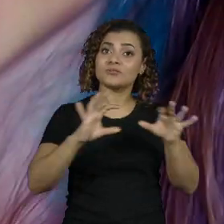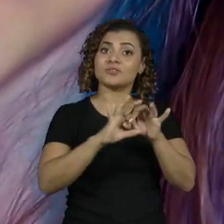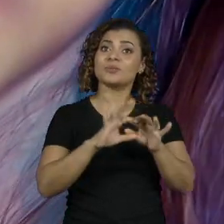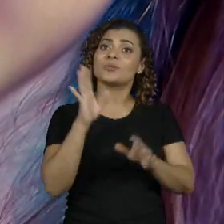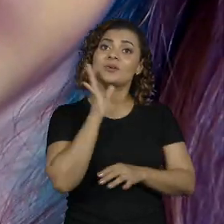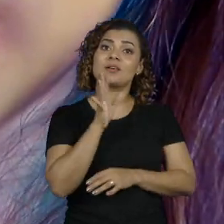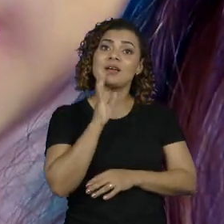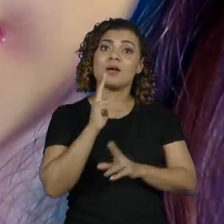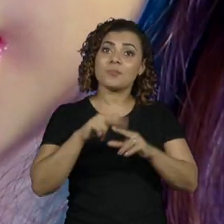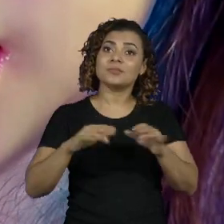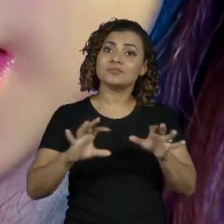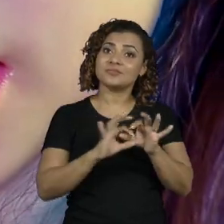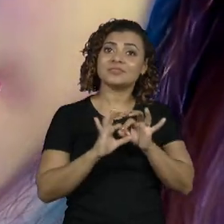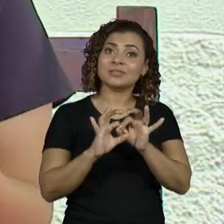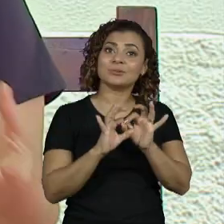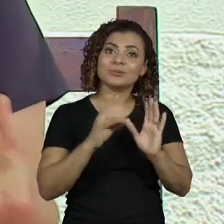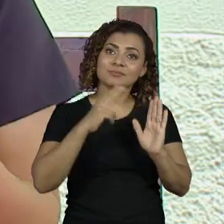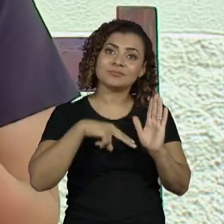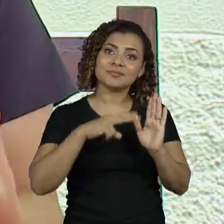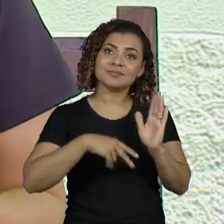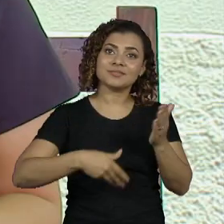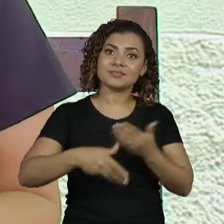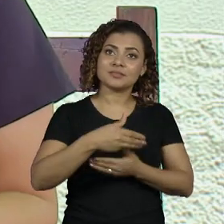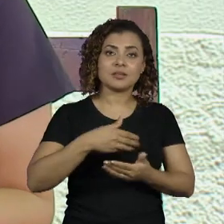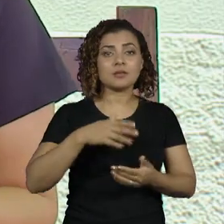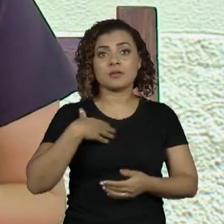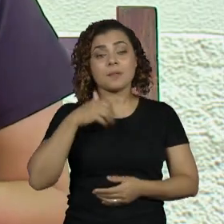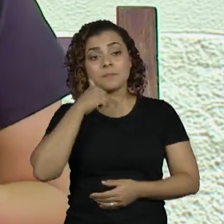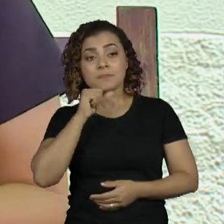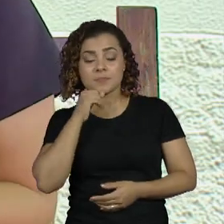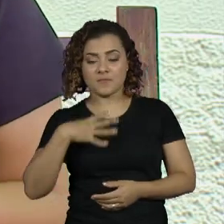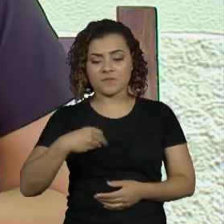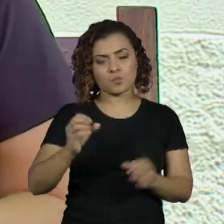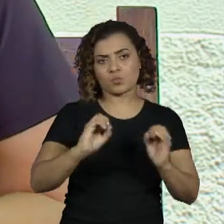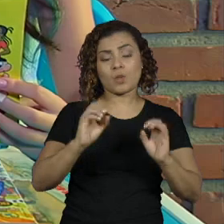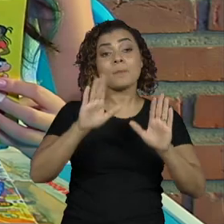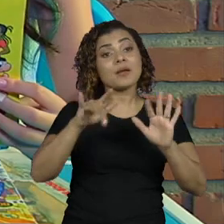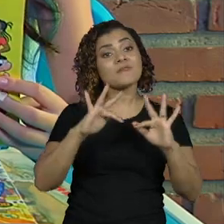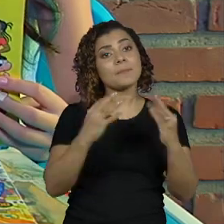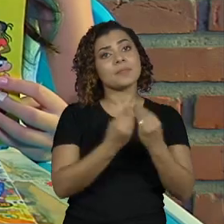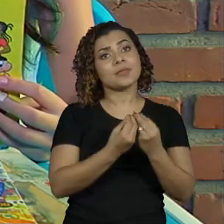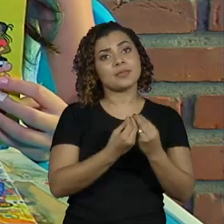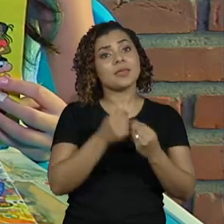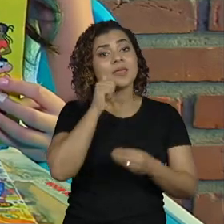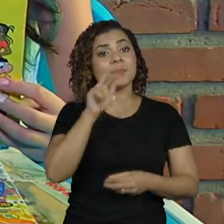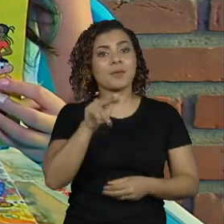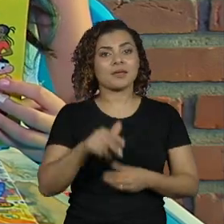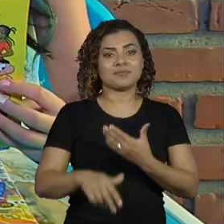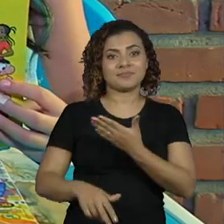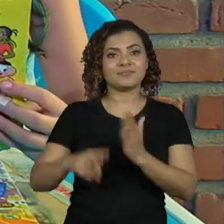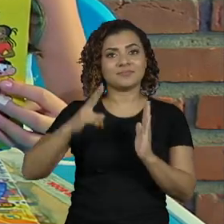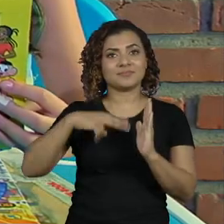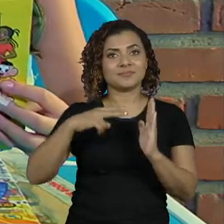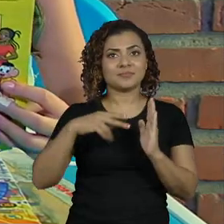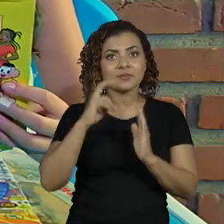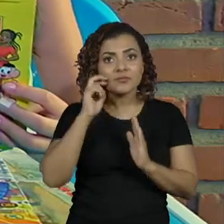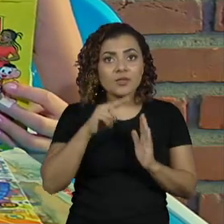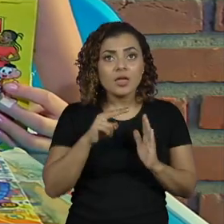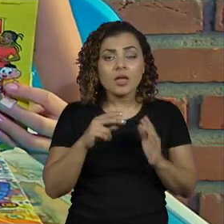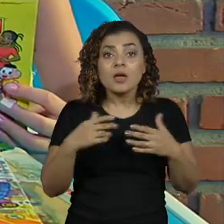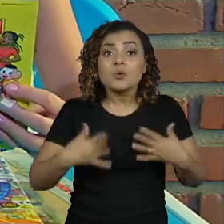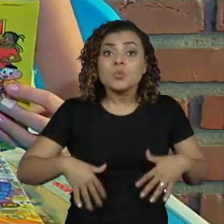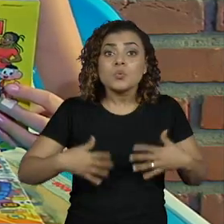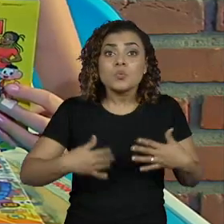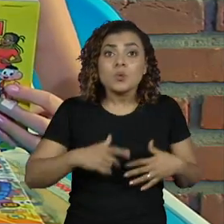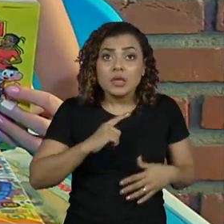ali também tá se criando um vínculo, que não é entre mãe e filho, mas é da família. Veja essa fruta, por exemplo. Ela